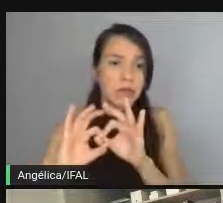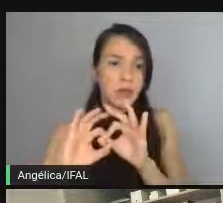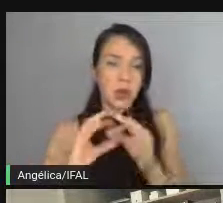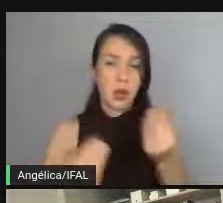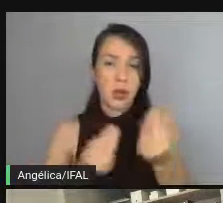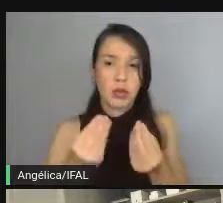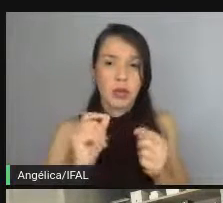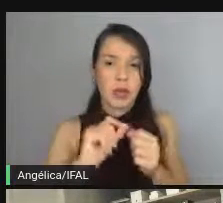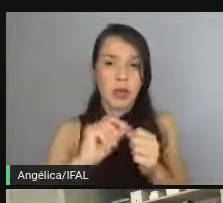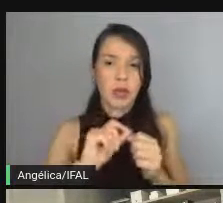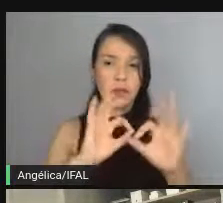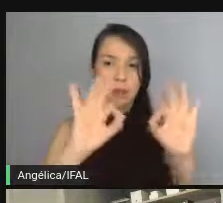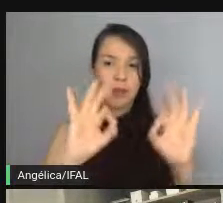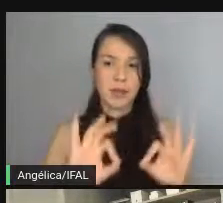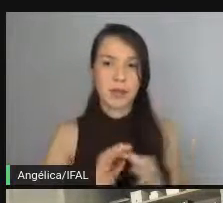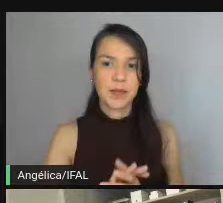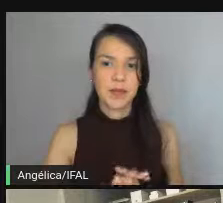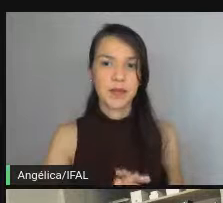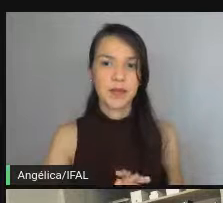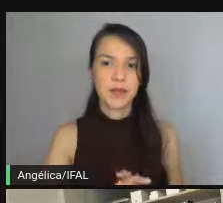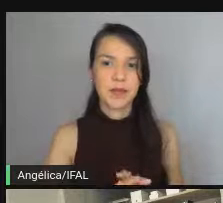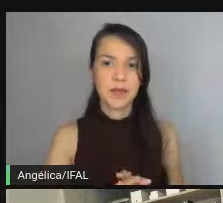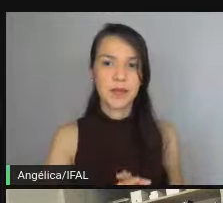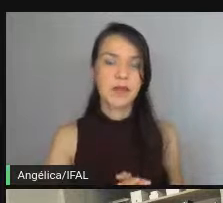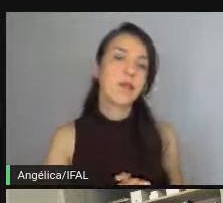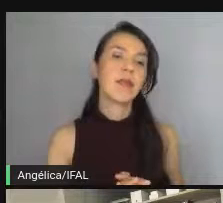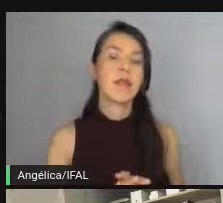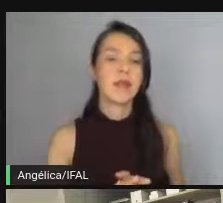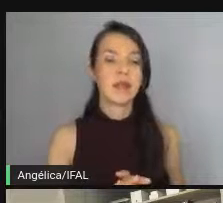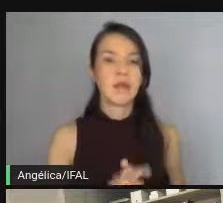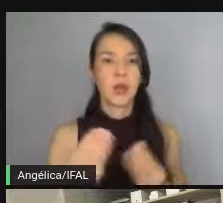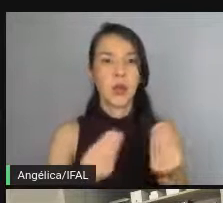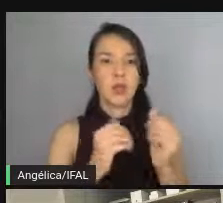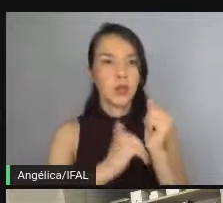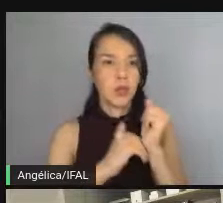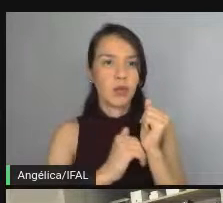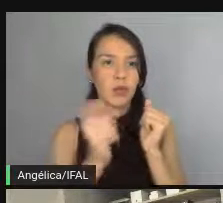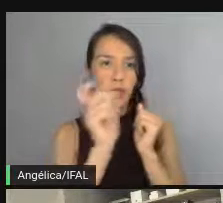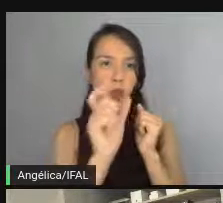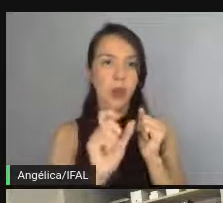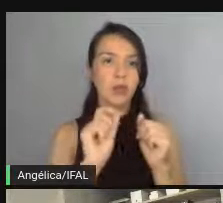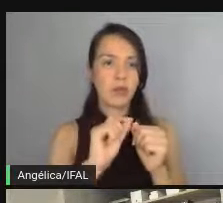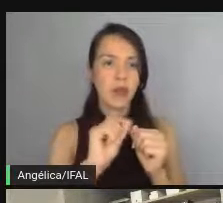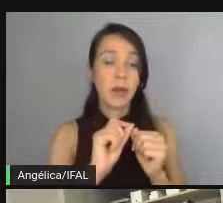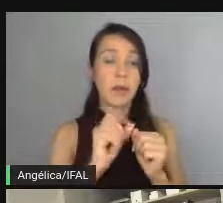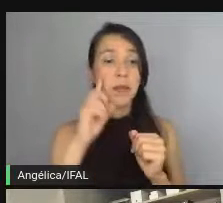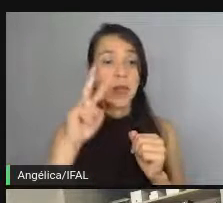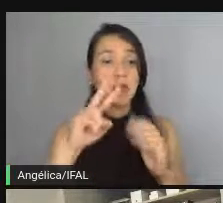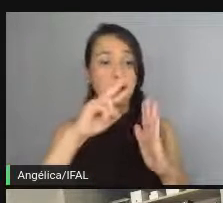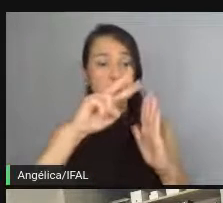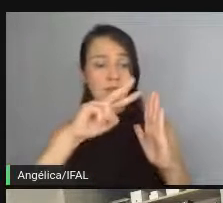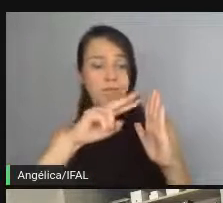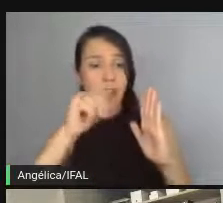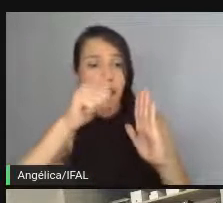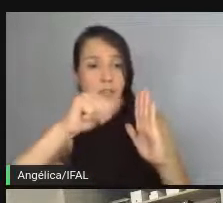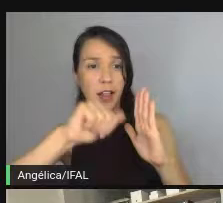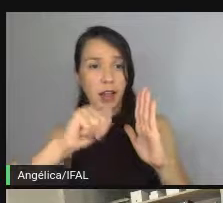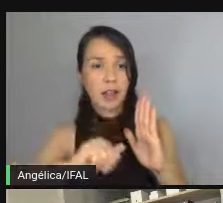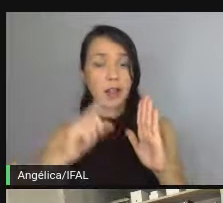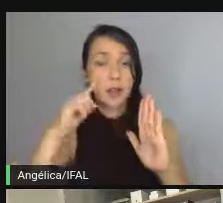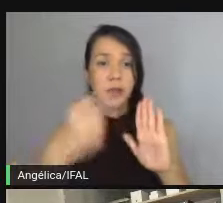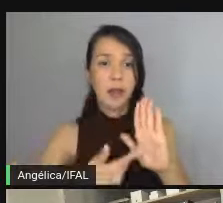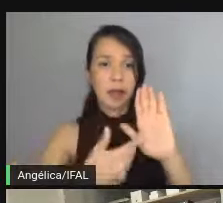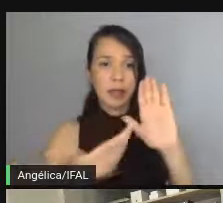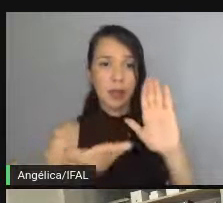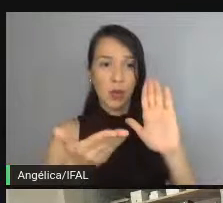quão grande o seu código vai ficar. e isso você consegue analisar do jeito que a gente vai apresentar